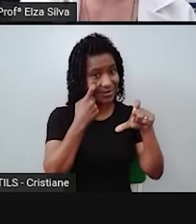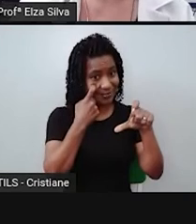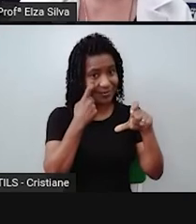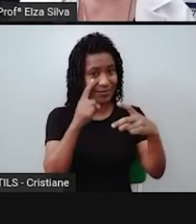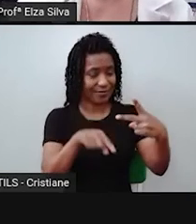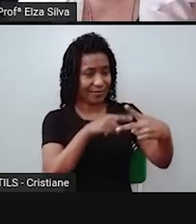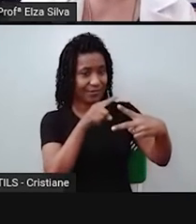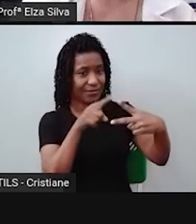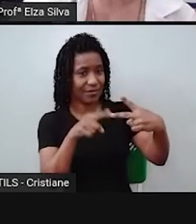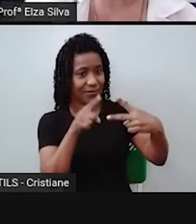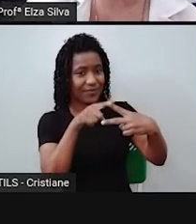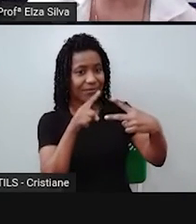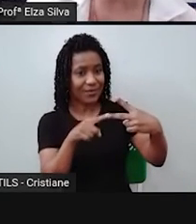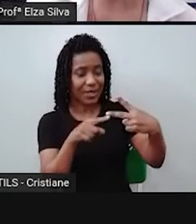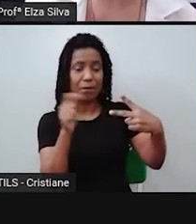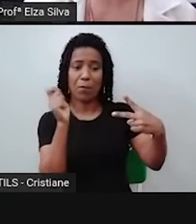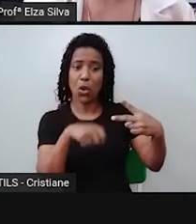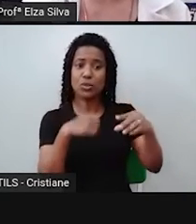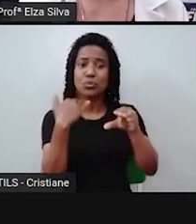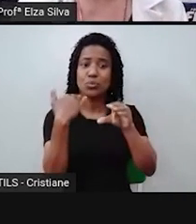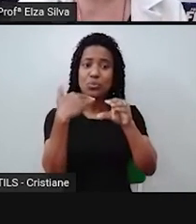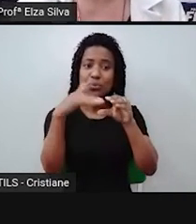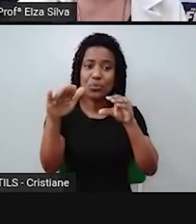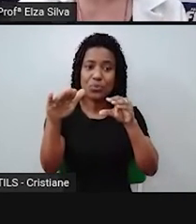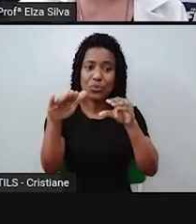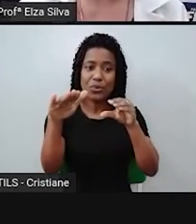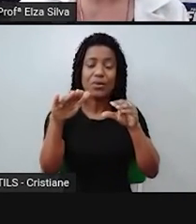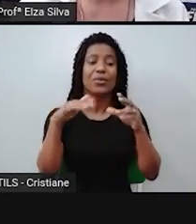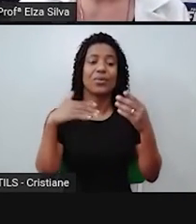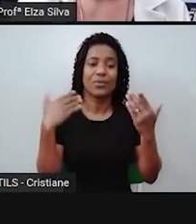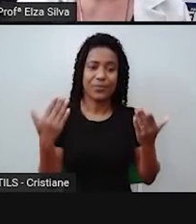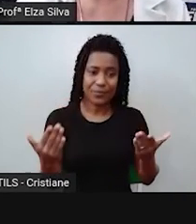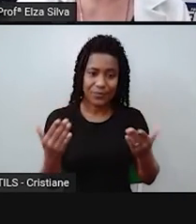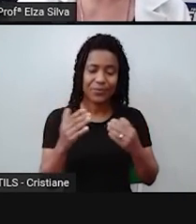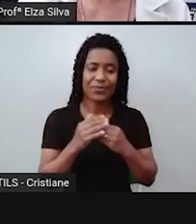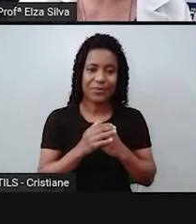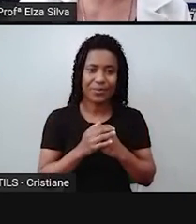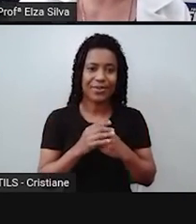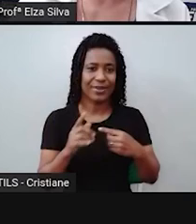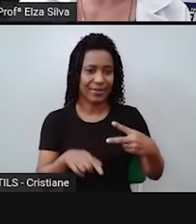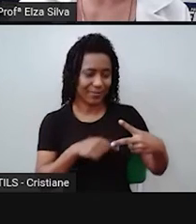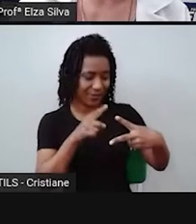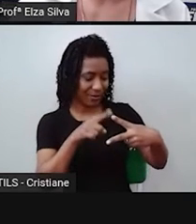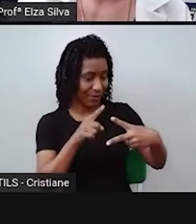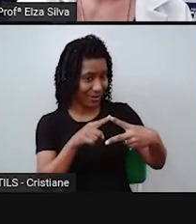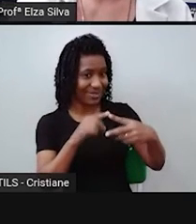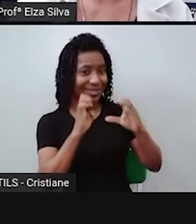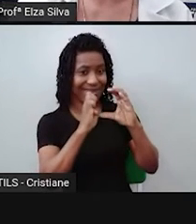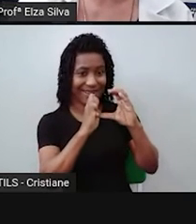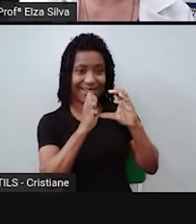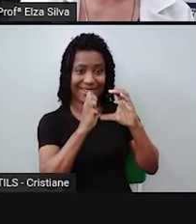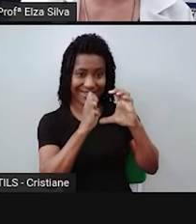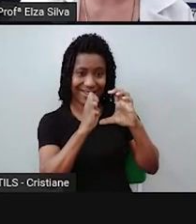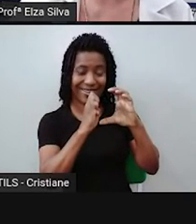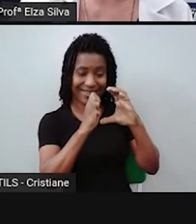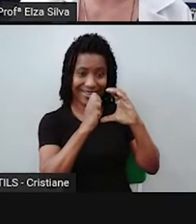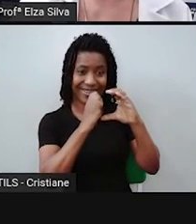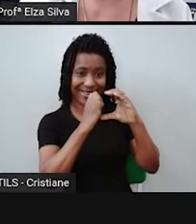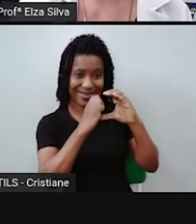pelos quais vocês podem enviar o resultado deste trabalho. Pode ser pelo e-mail tv.